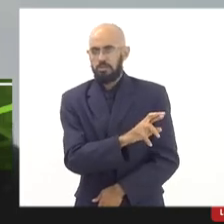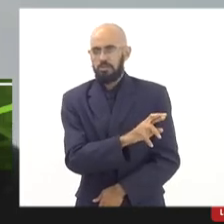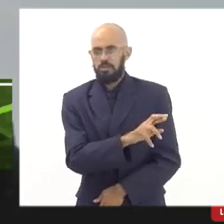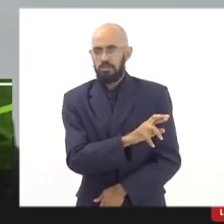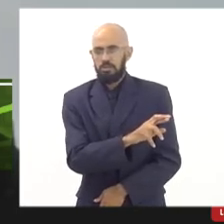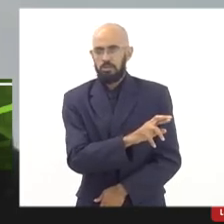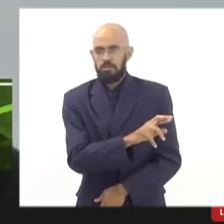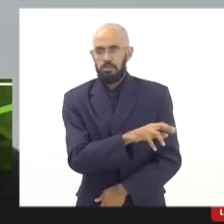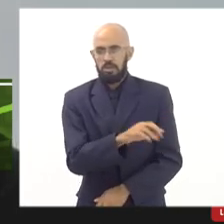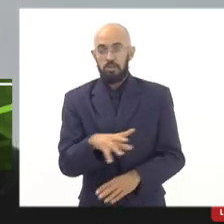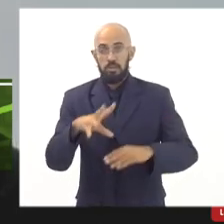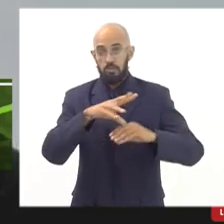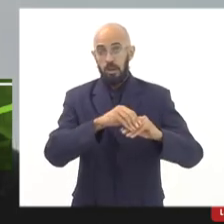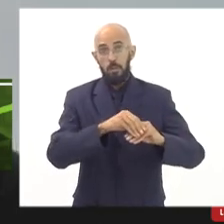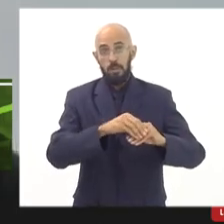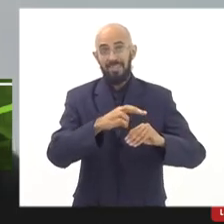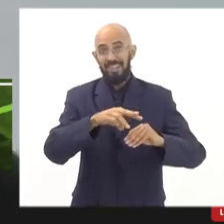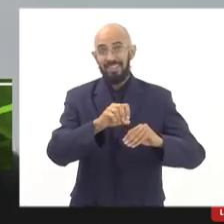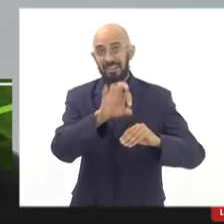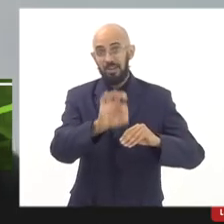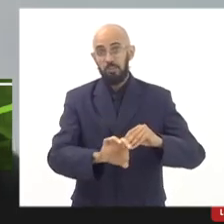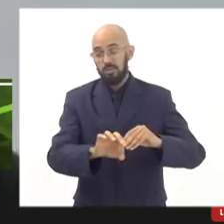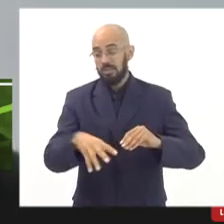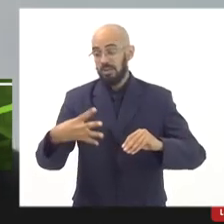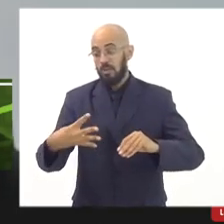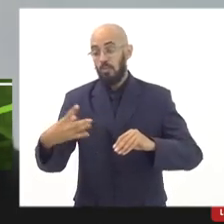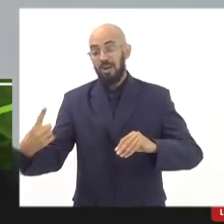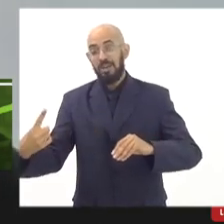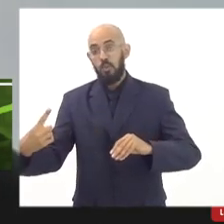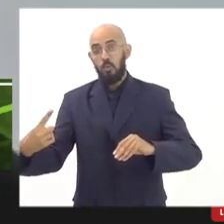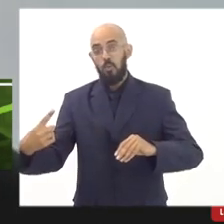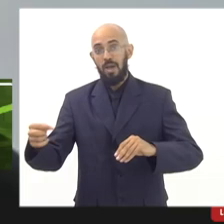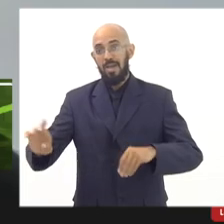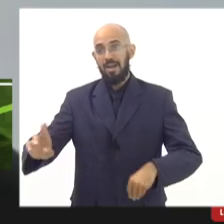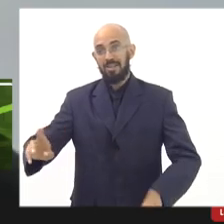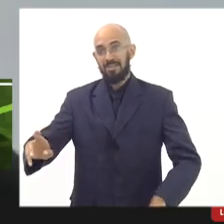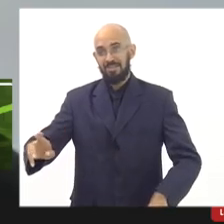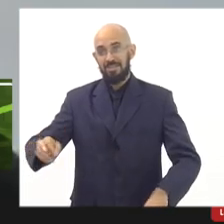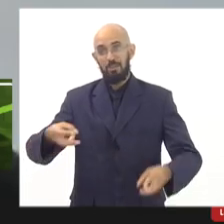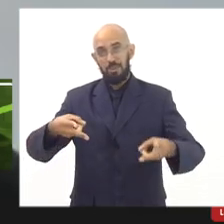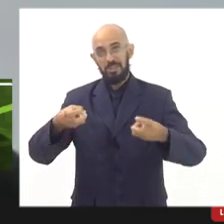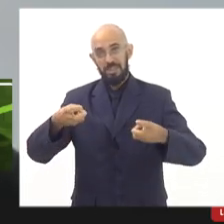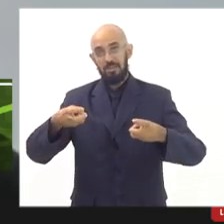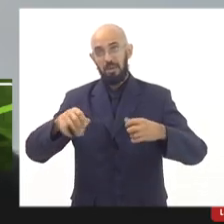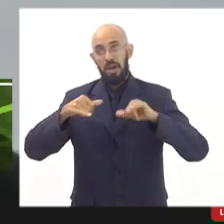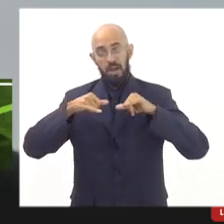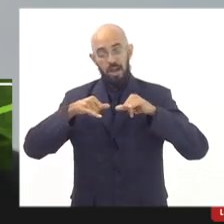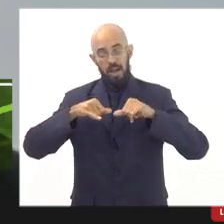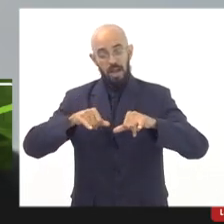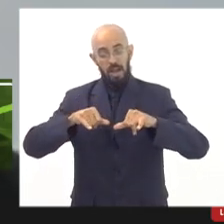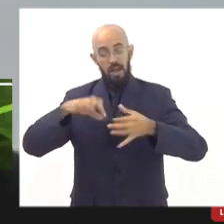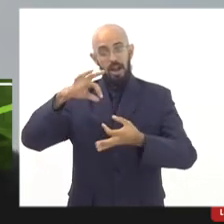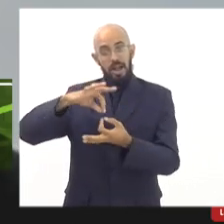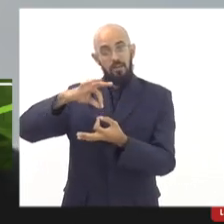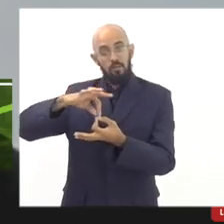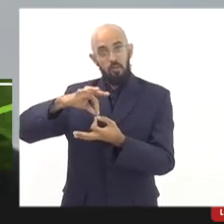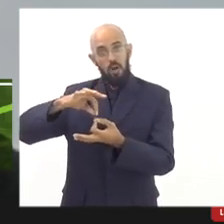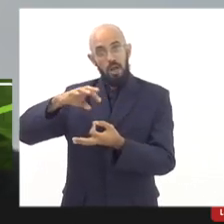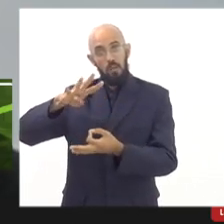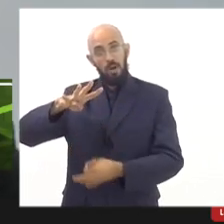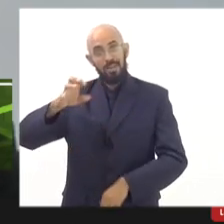Com os 30%, a gente pagaria R$ 41,00. Vejam que a propaganda do Carrefour da semana da carne é R$ 46,00.